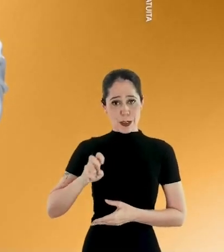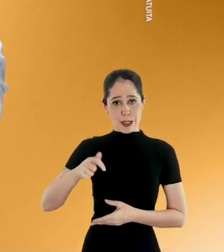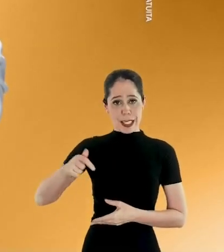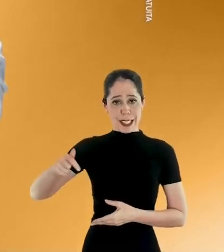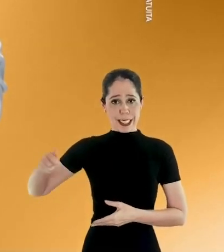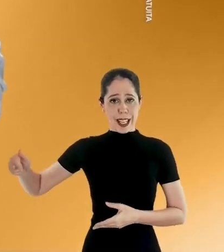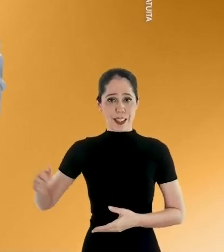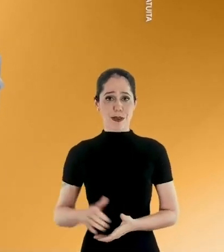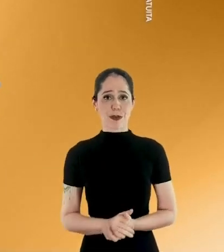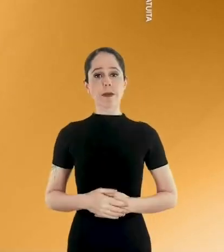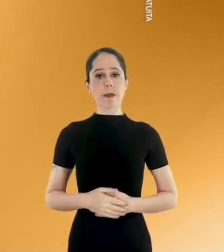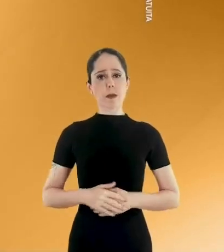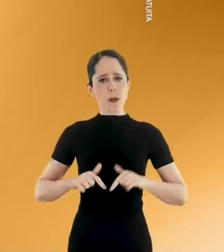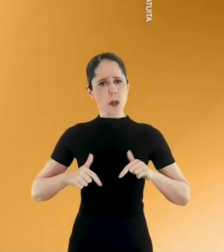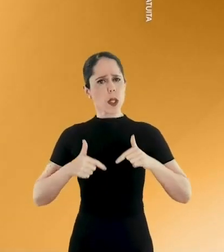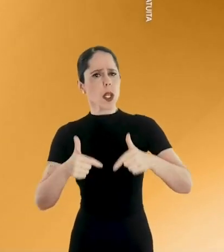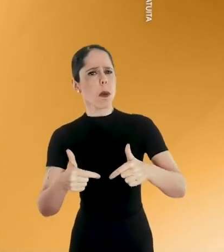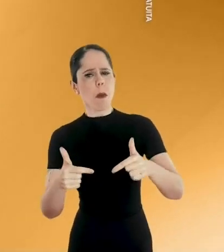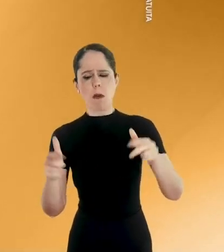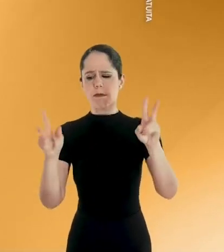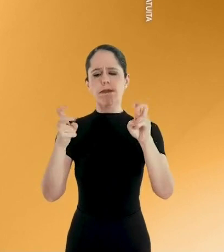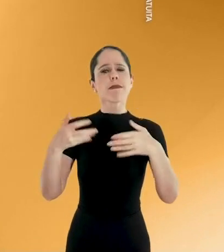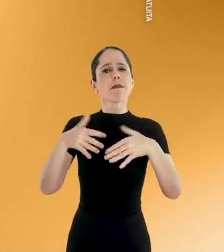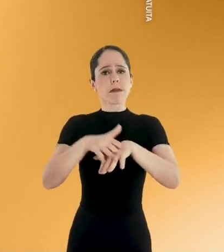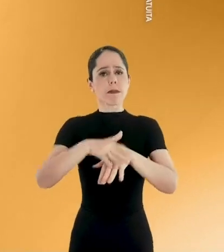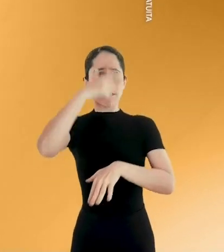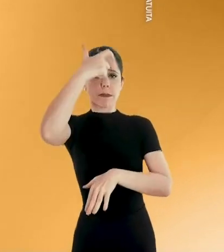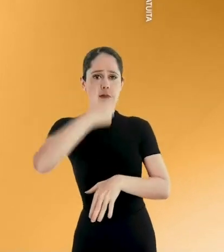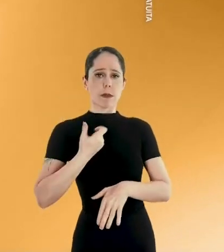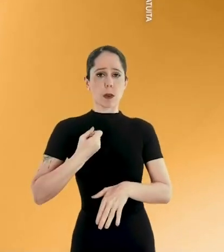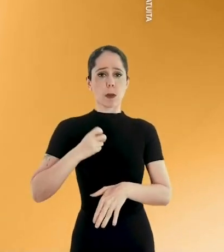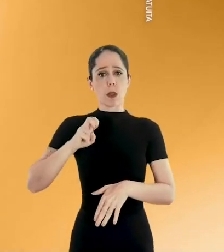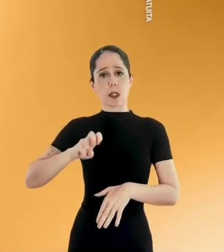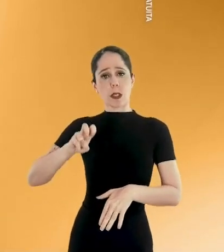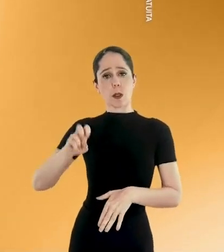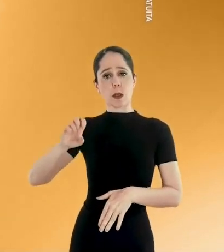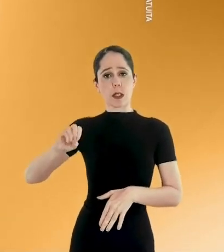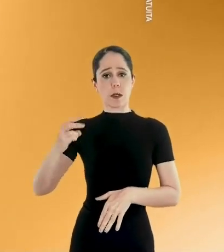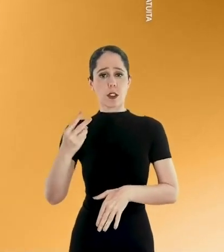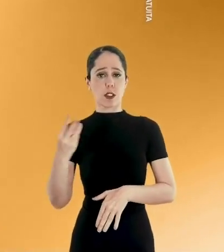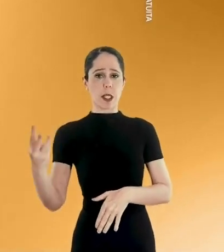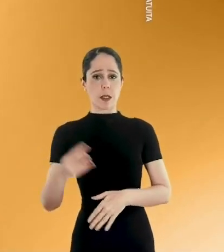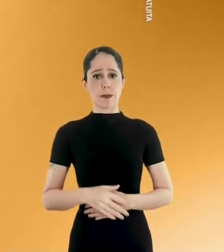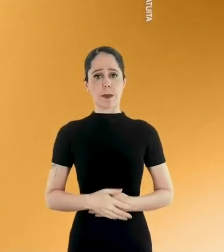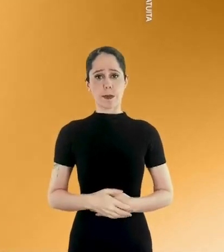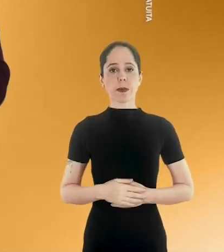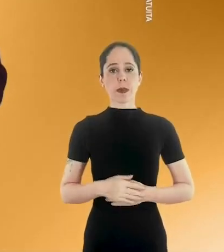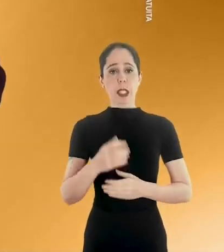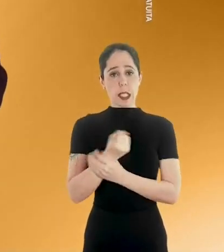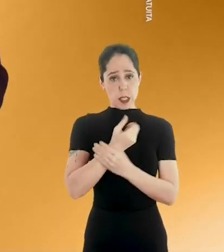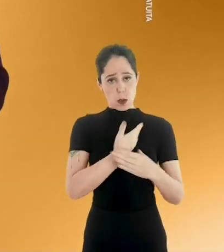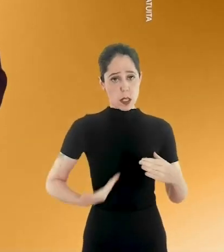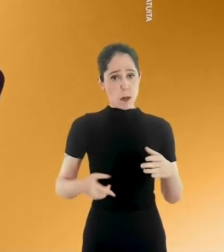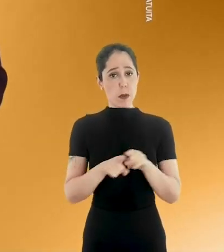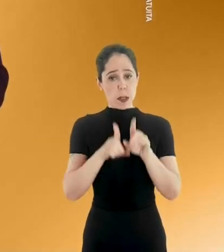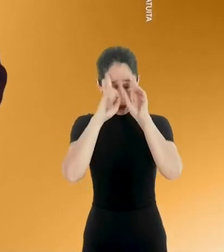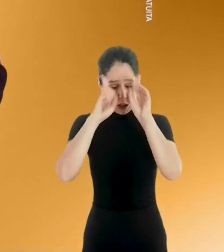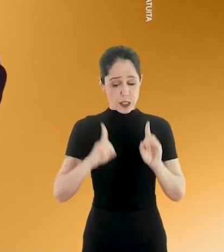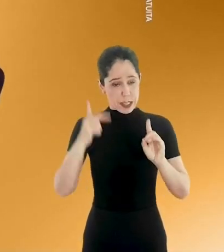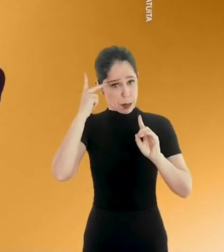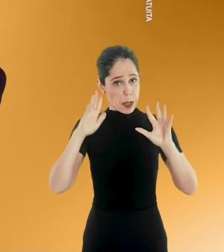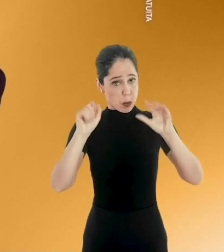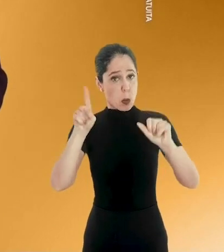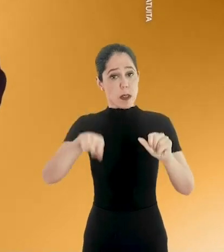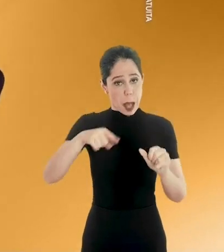55777. Pela inclusão, Patrícia Cadeirante, 55023. Segurança pública e